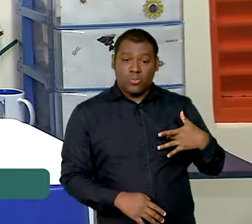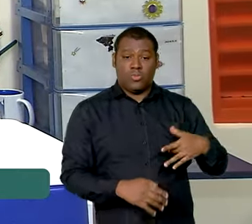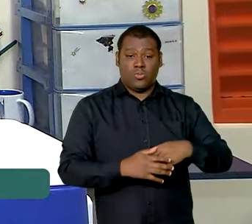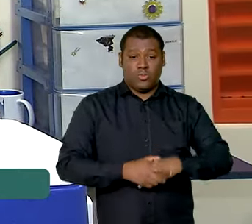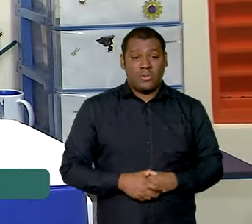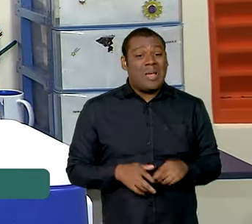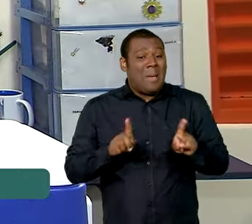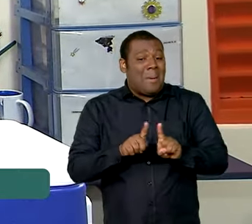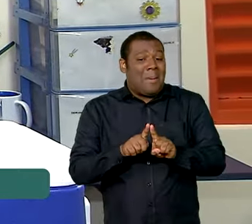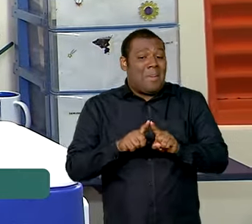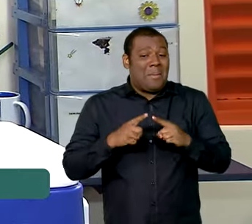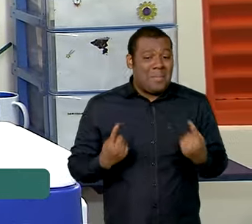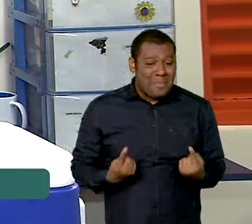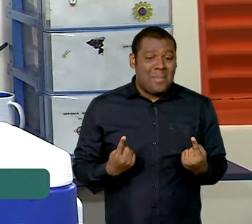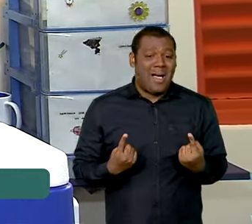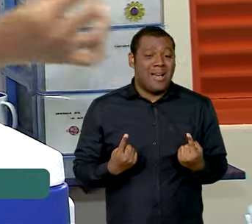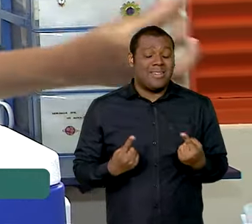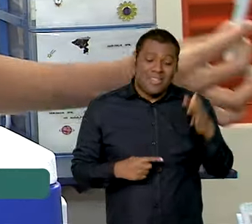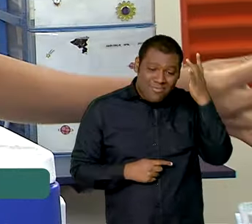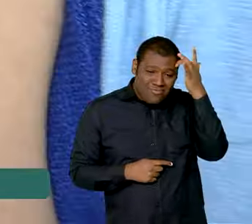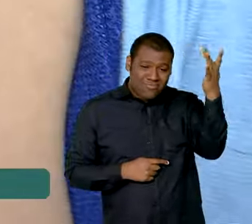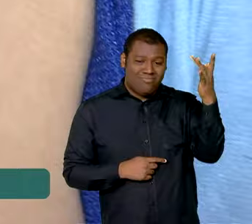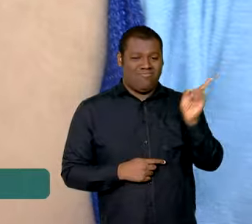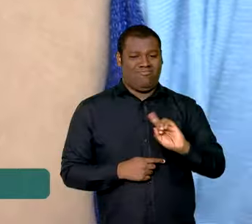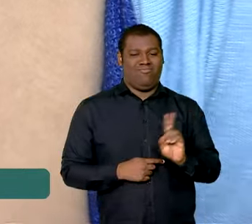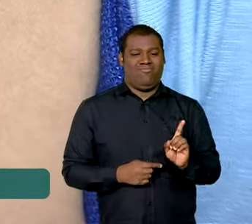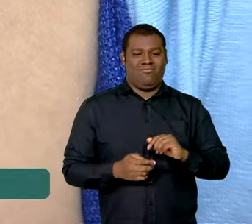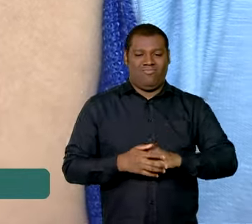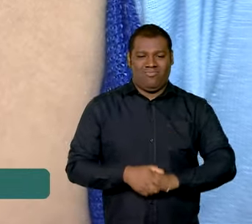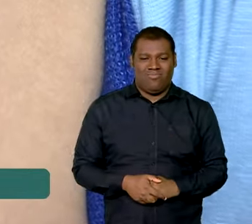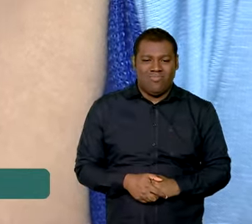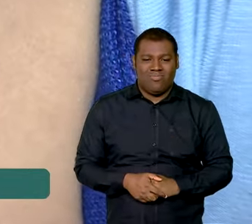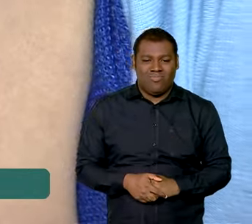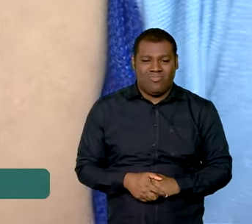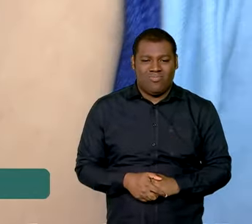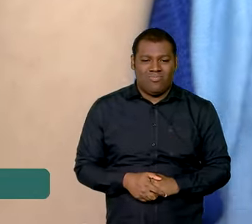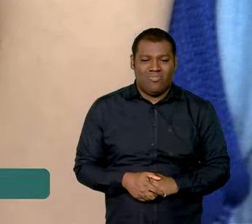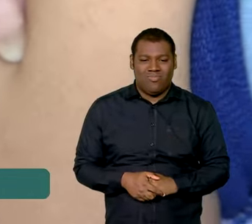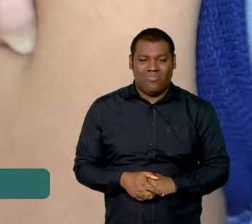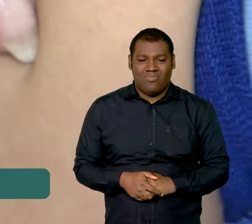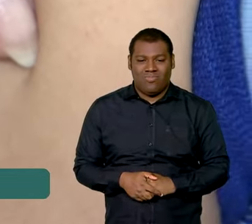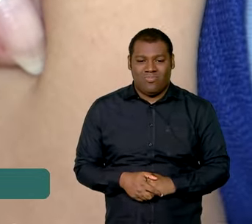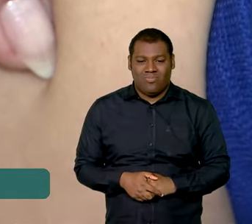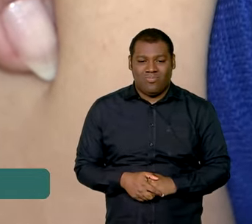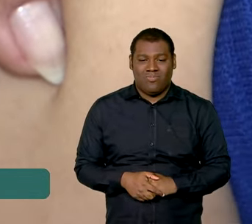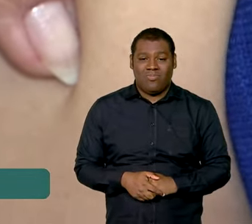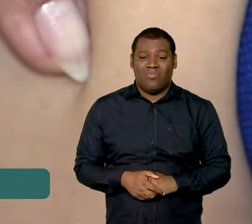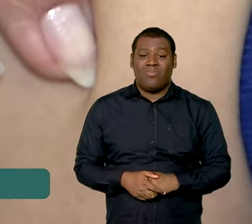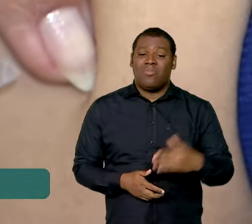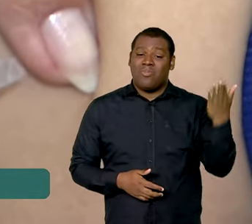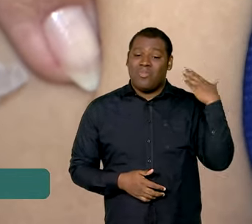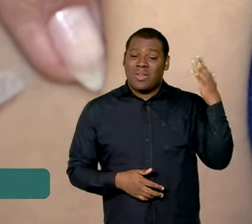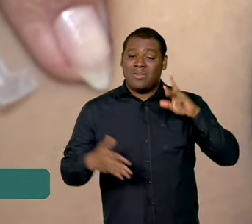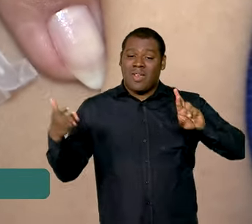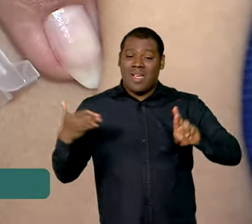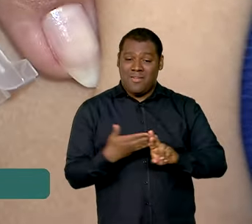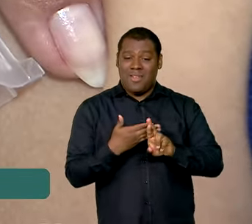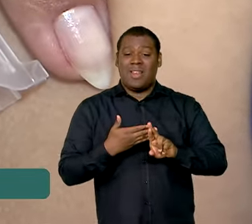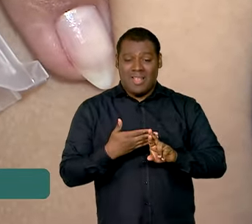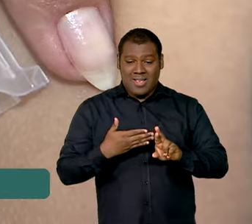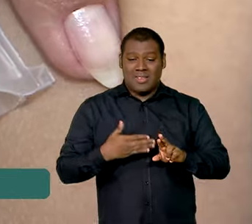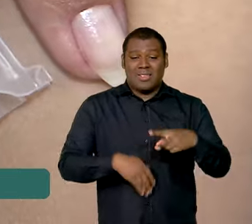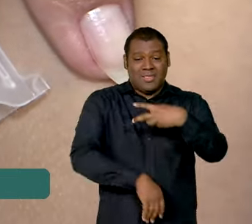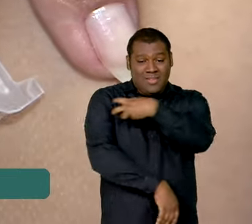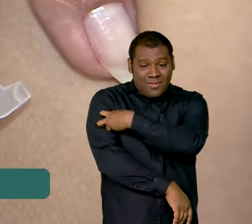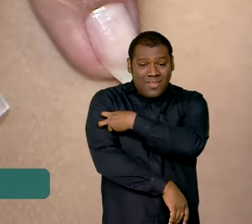as coisas não são simples como parecem. Veja só, para quem já foi referência em vacinação, o Brasil